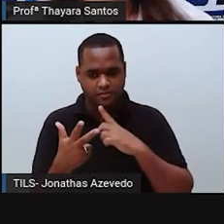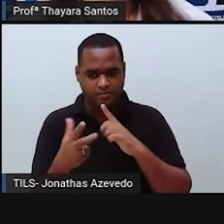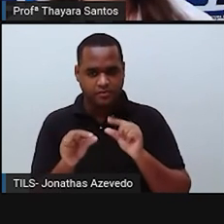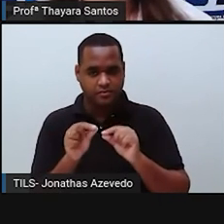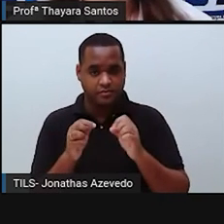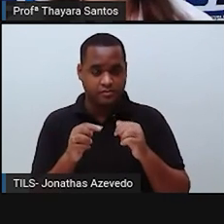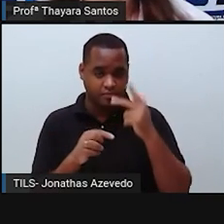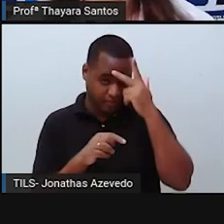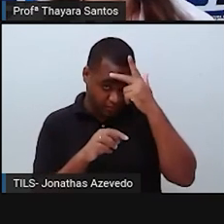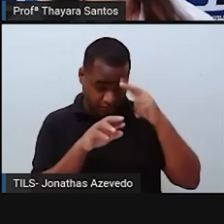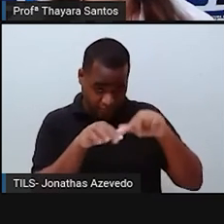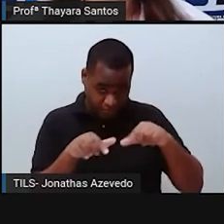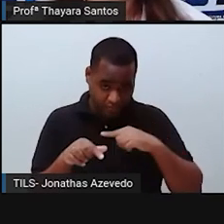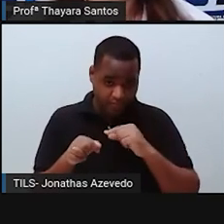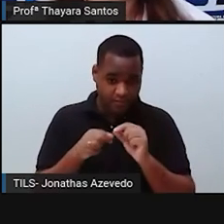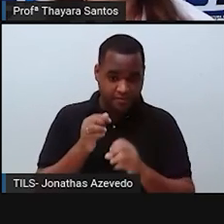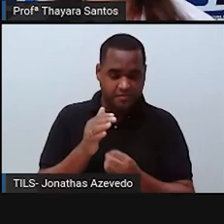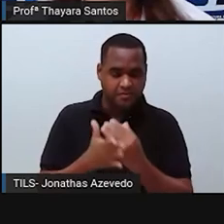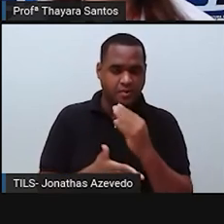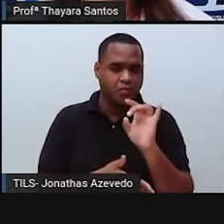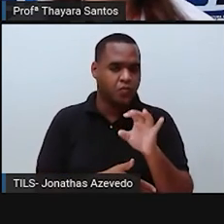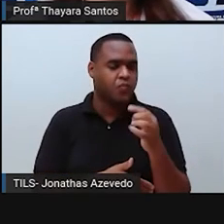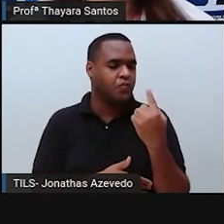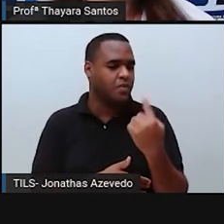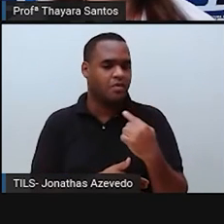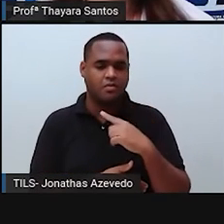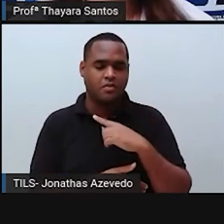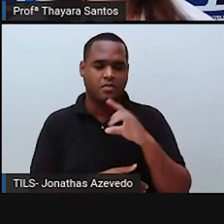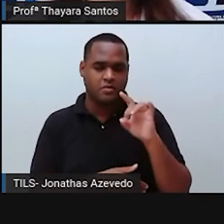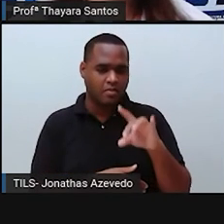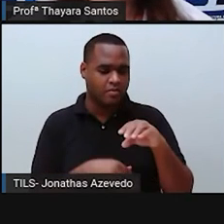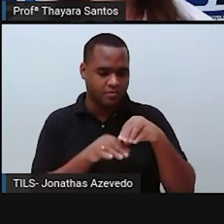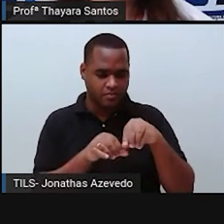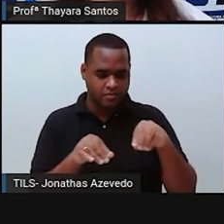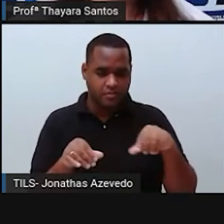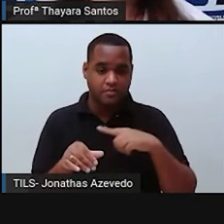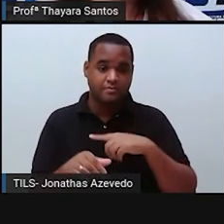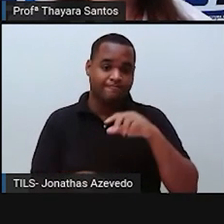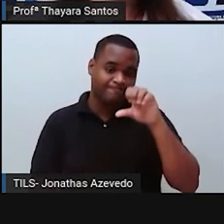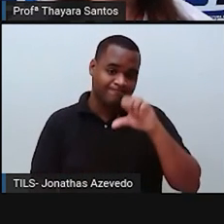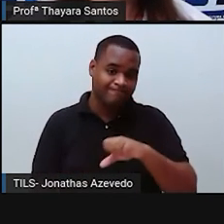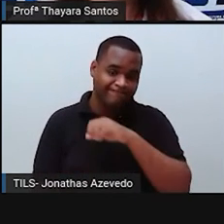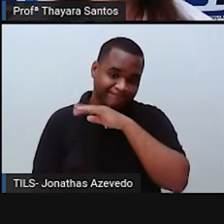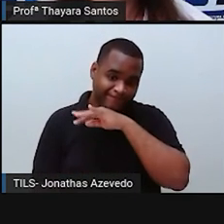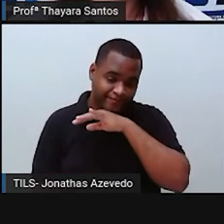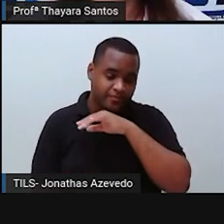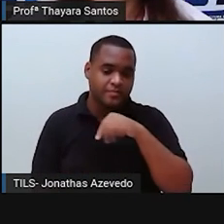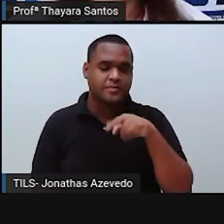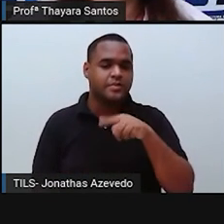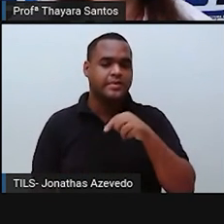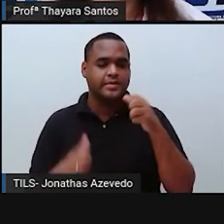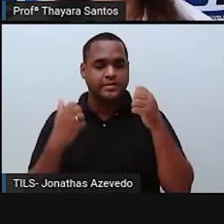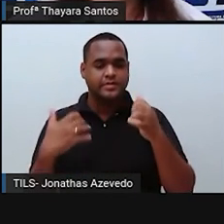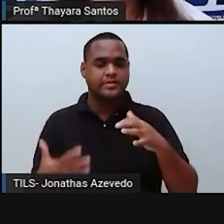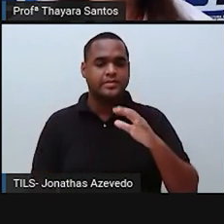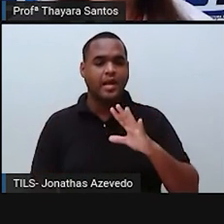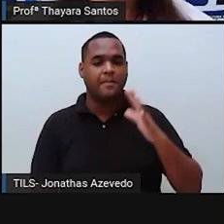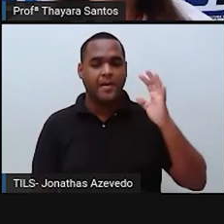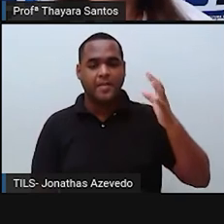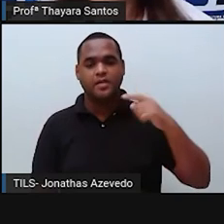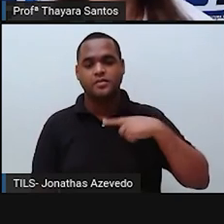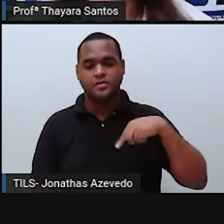produtor vai lá e só planta aquele tipo de coisa naquele solo. E isso é ruim, porque a gente acaba com os